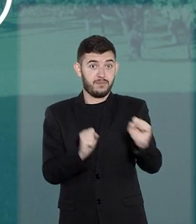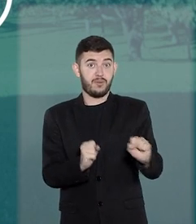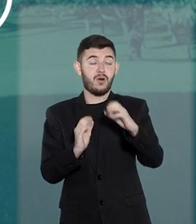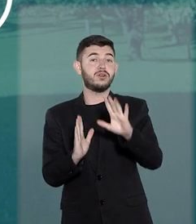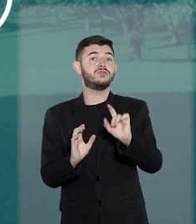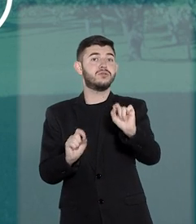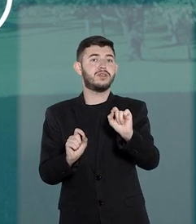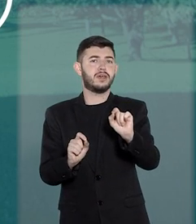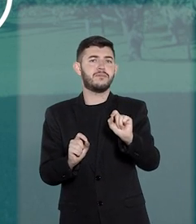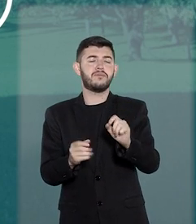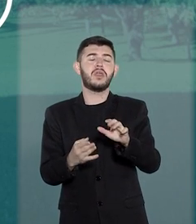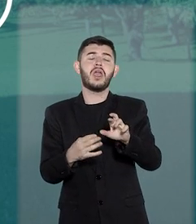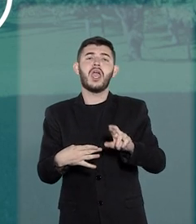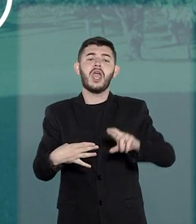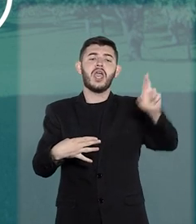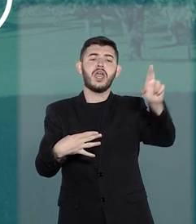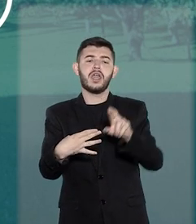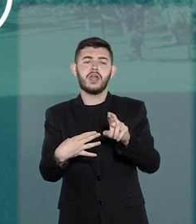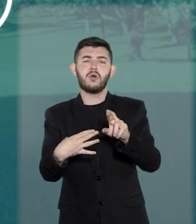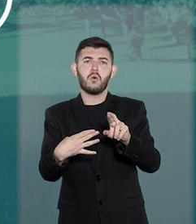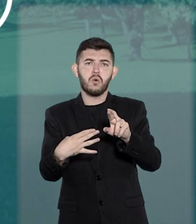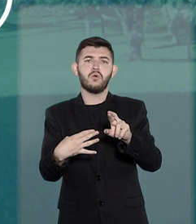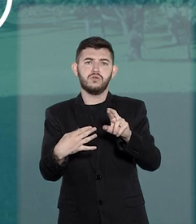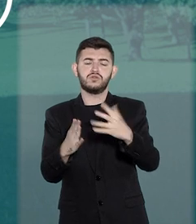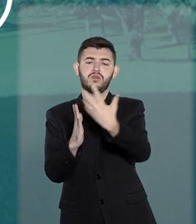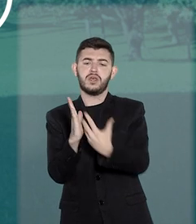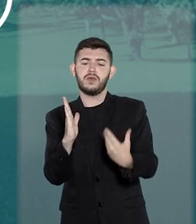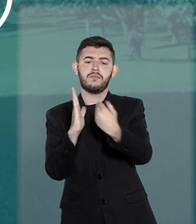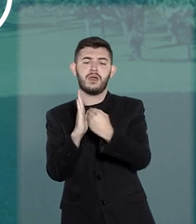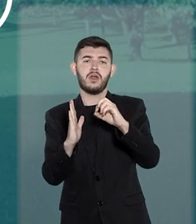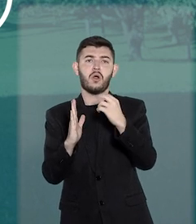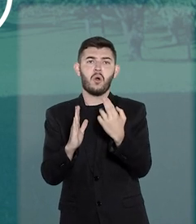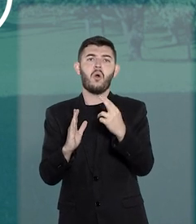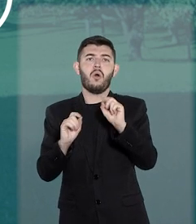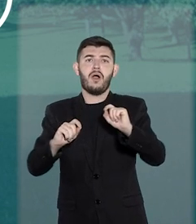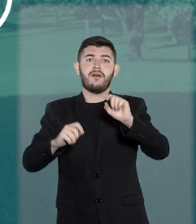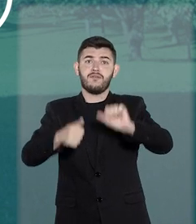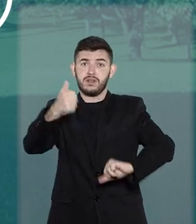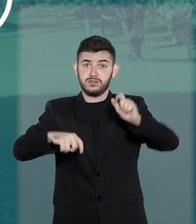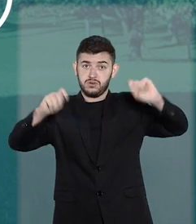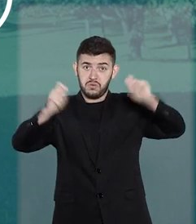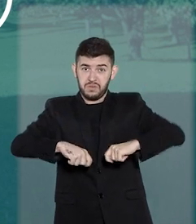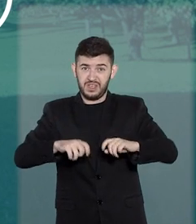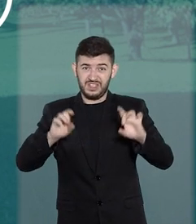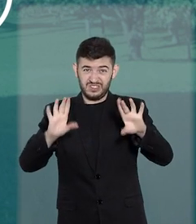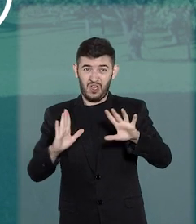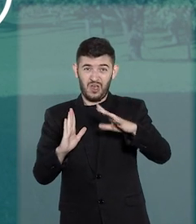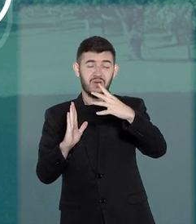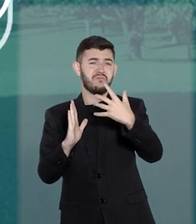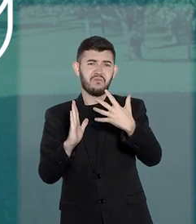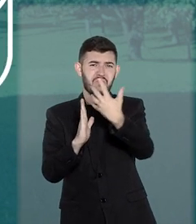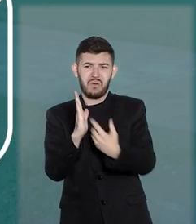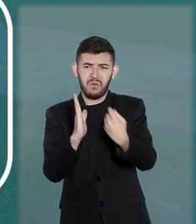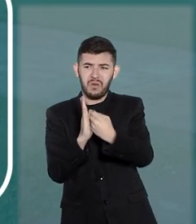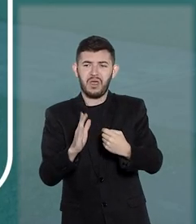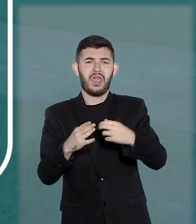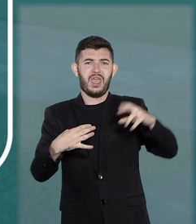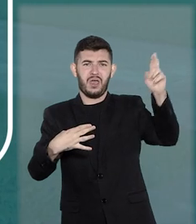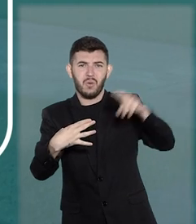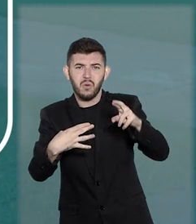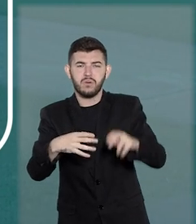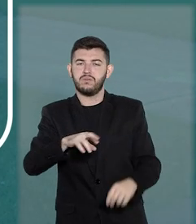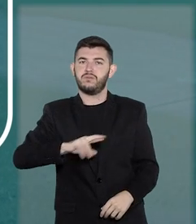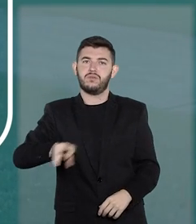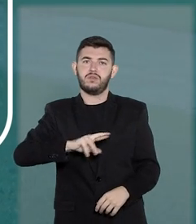encaminhados recursos, remessas necessárias ou ações de competência originária para a decisão. Não apenas recursos. As